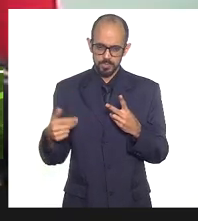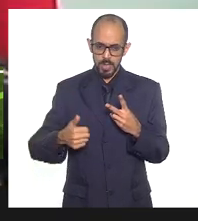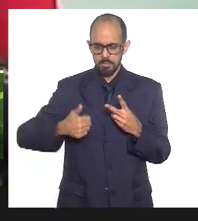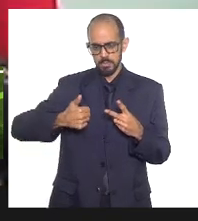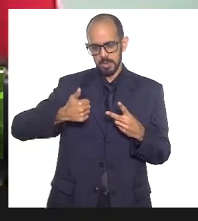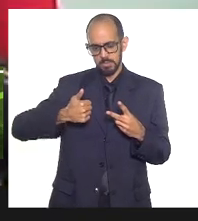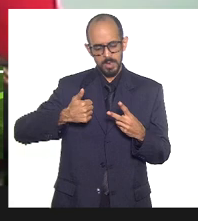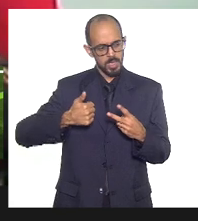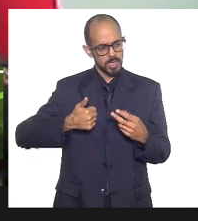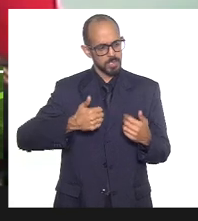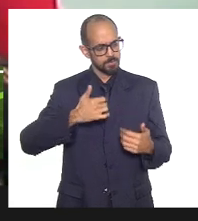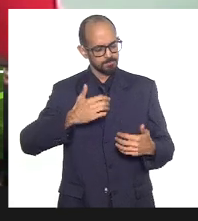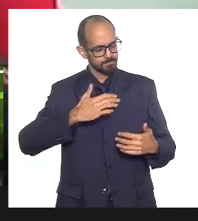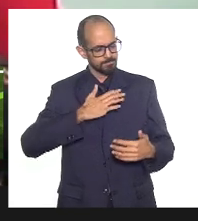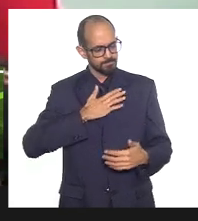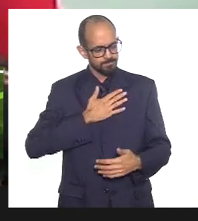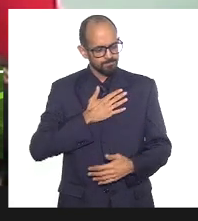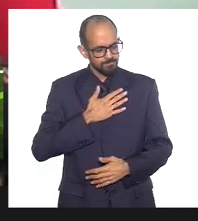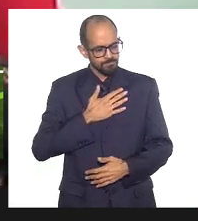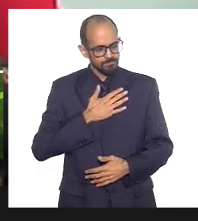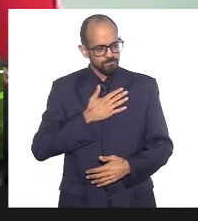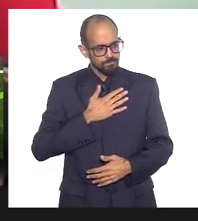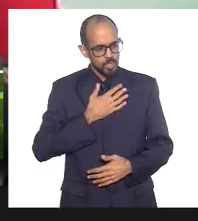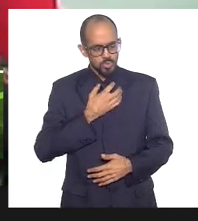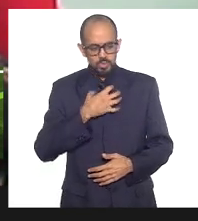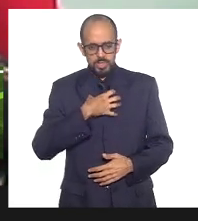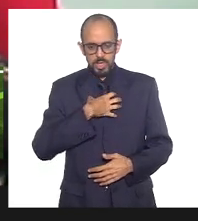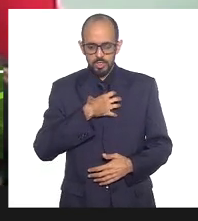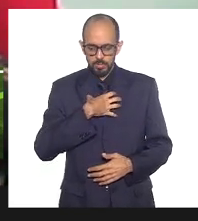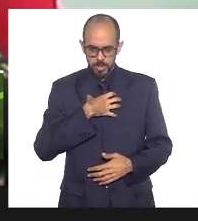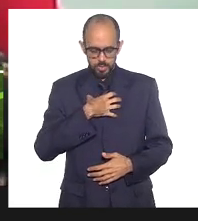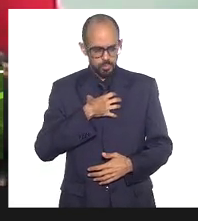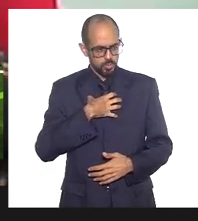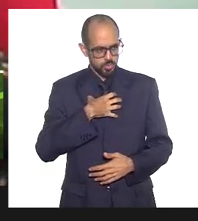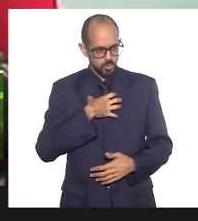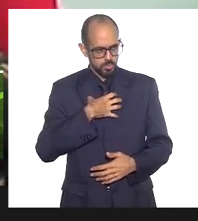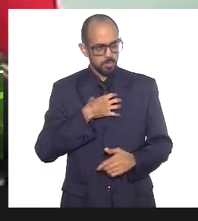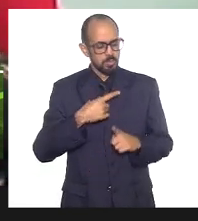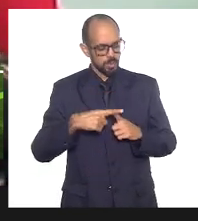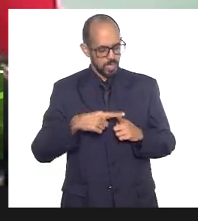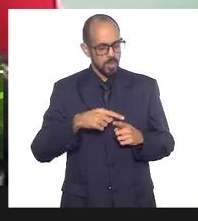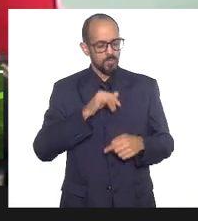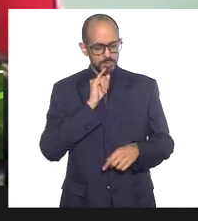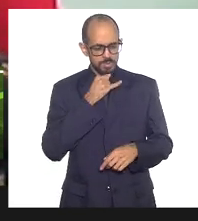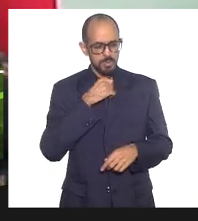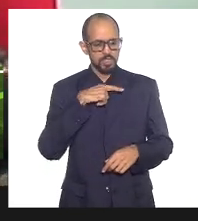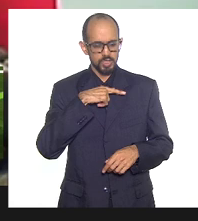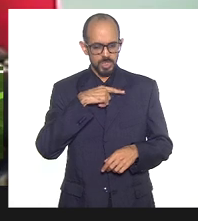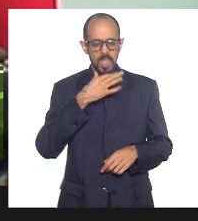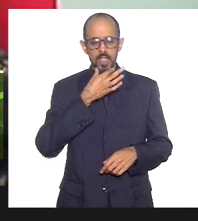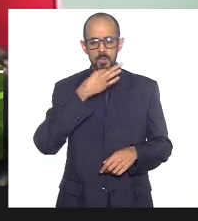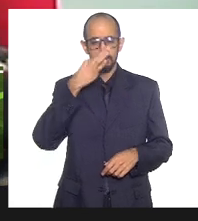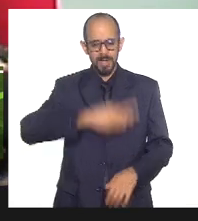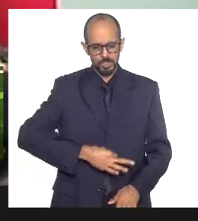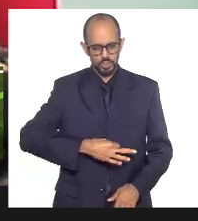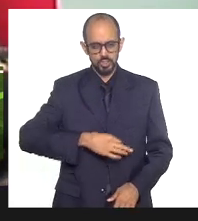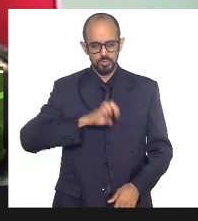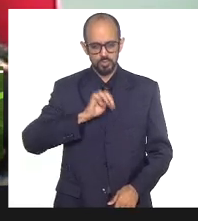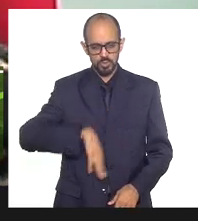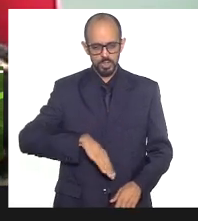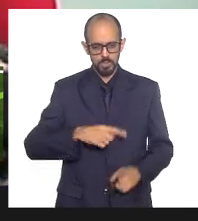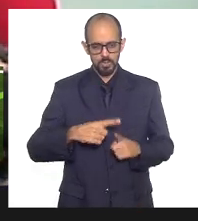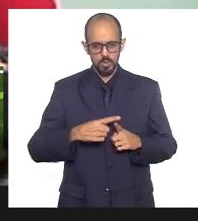solidarizar com o seu entendimento que eu acho que existe, sim, o machismo, porque as religiões de